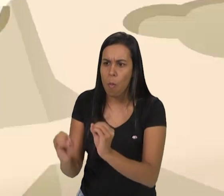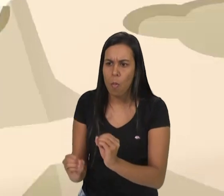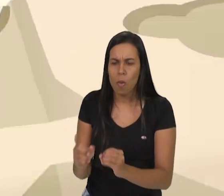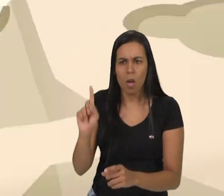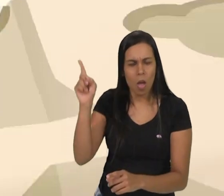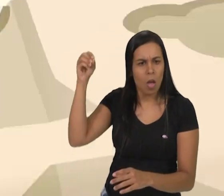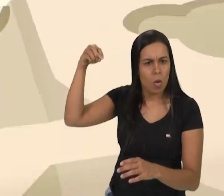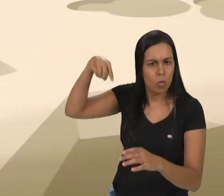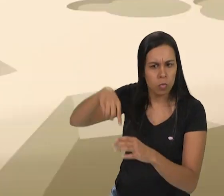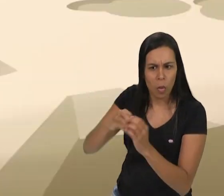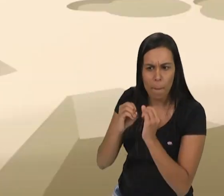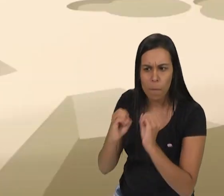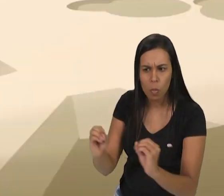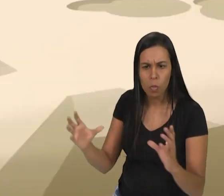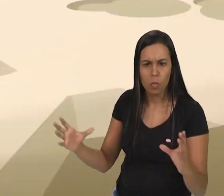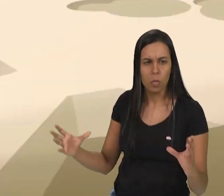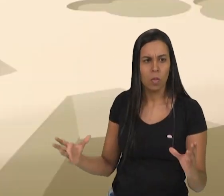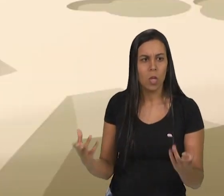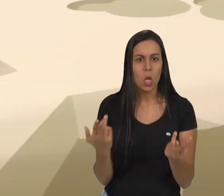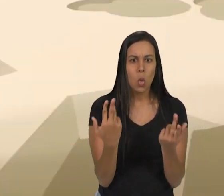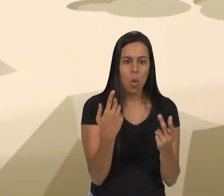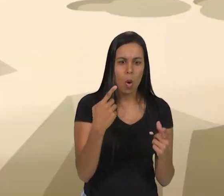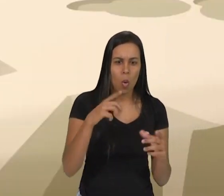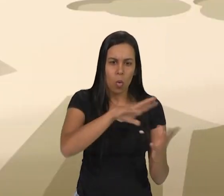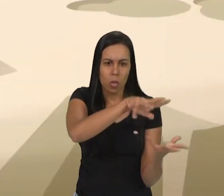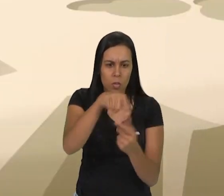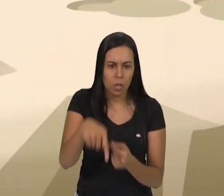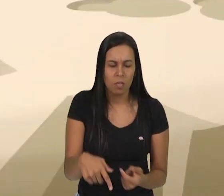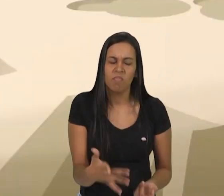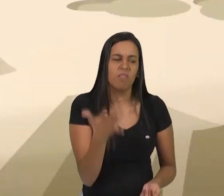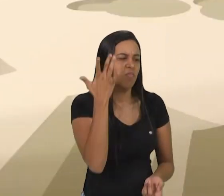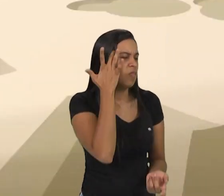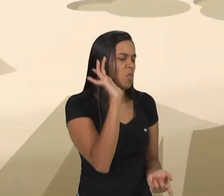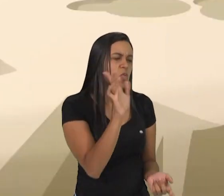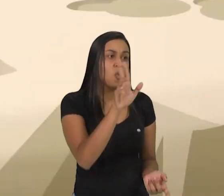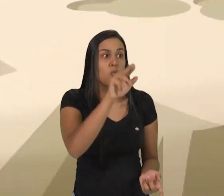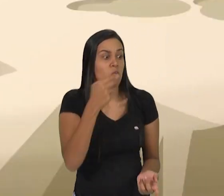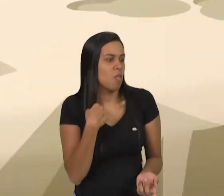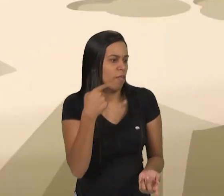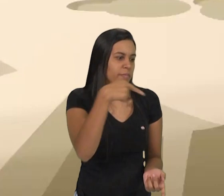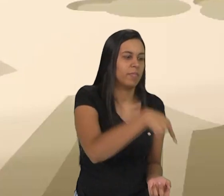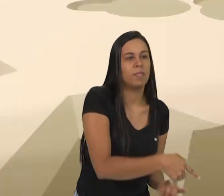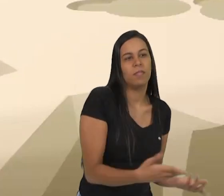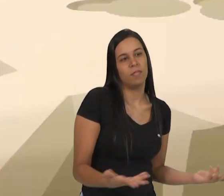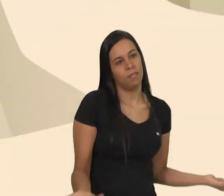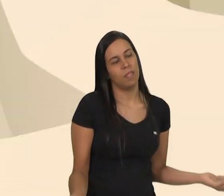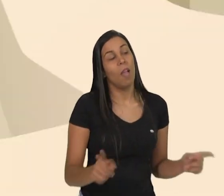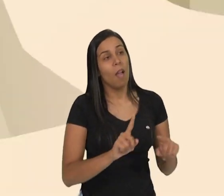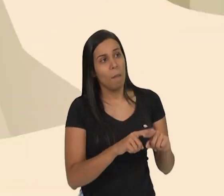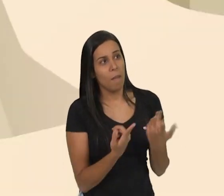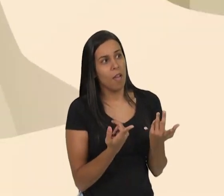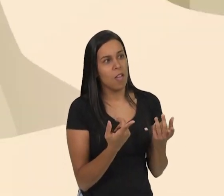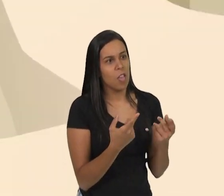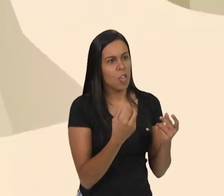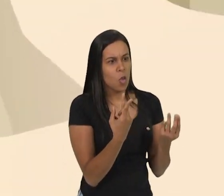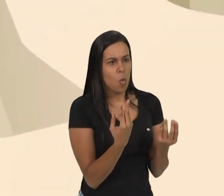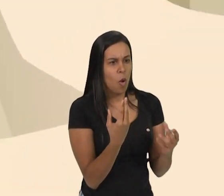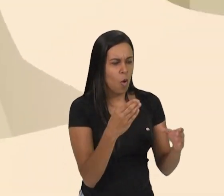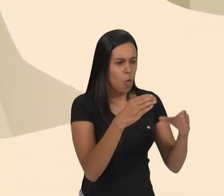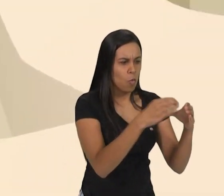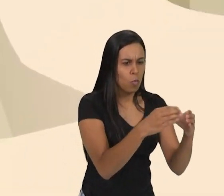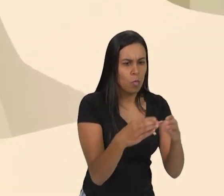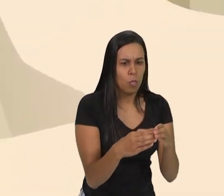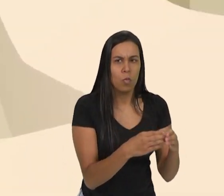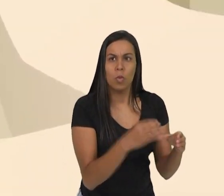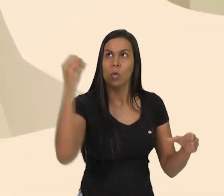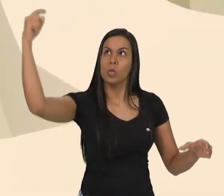É uma cratera? Uma cratera igual a da Terra? Não sei porque nunca fui pra Terra Mas se for buraco